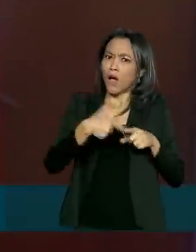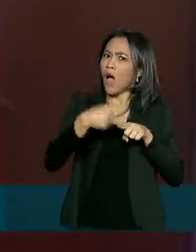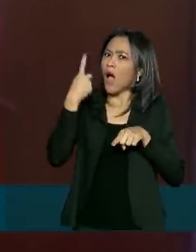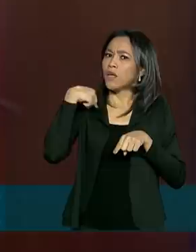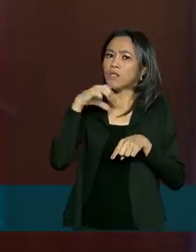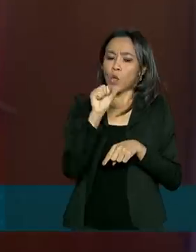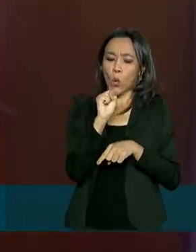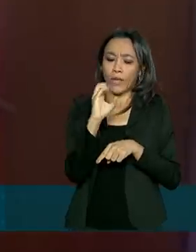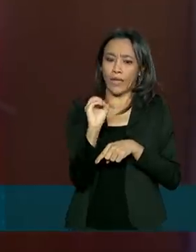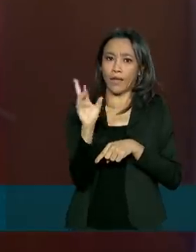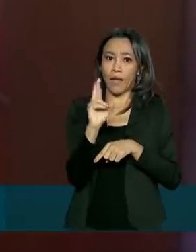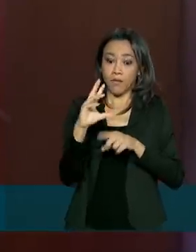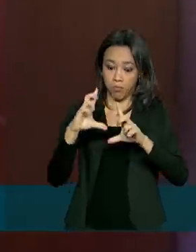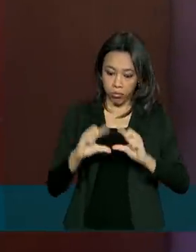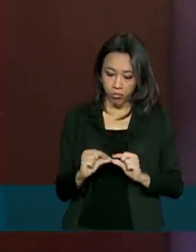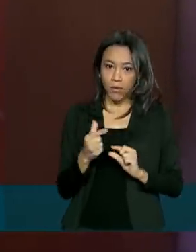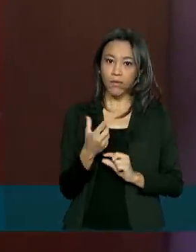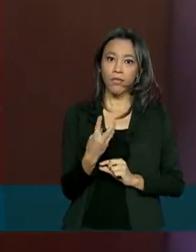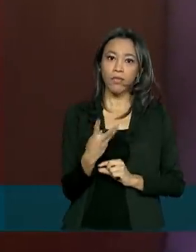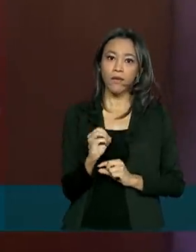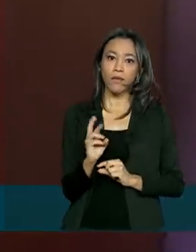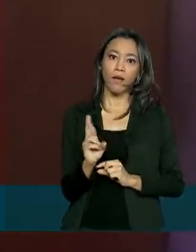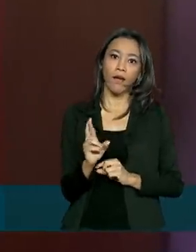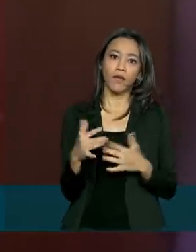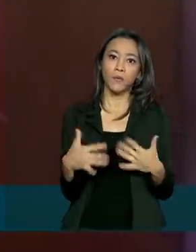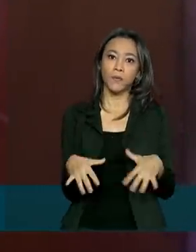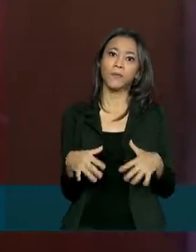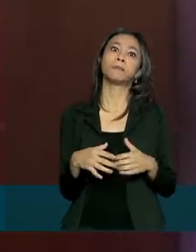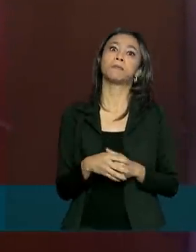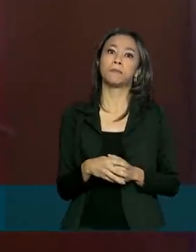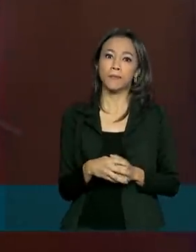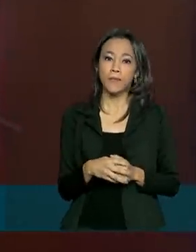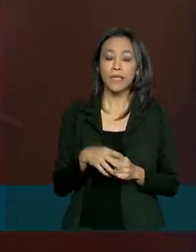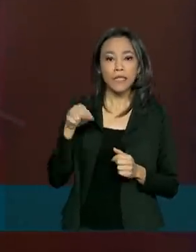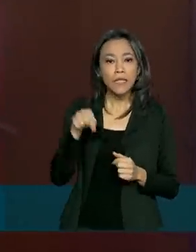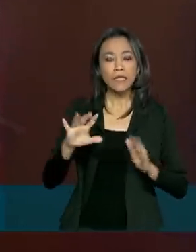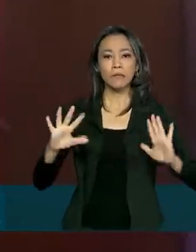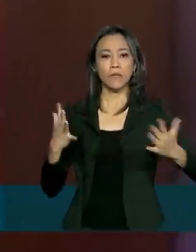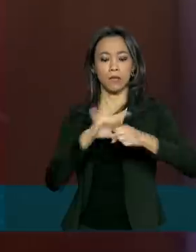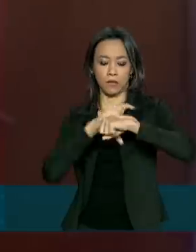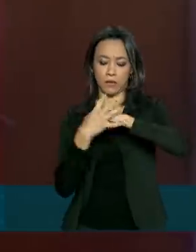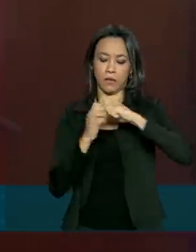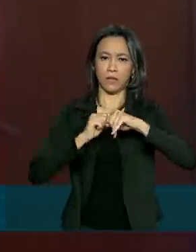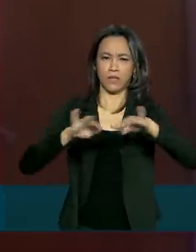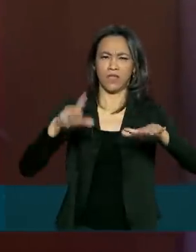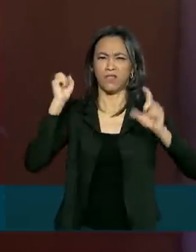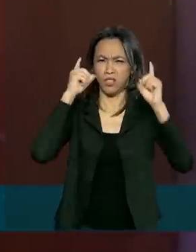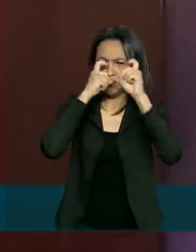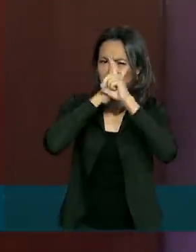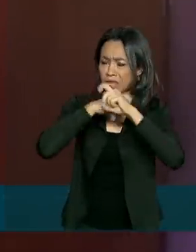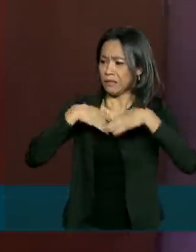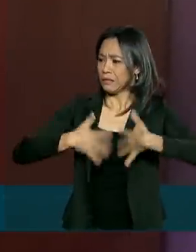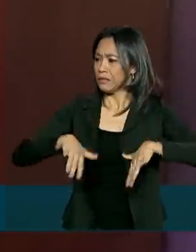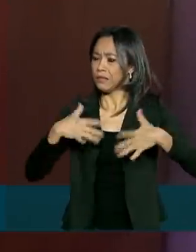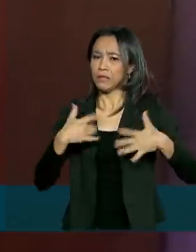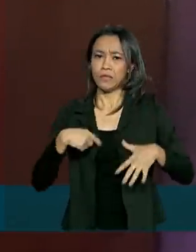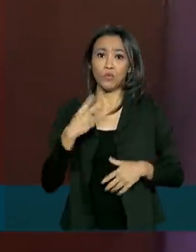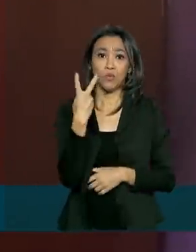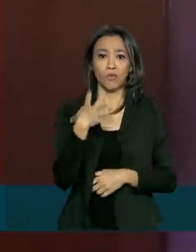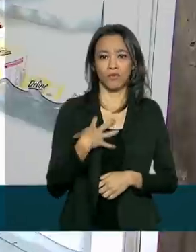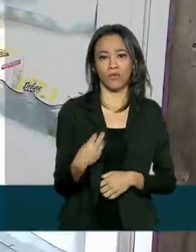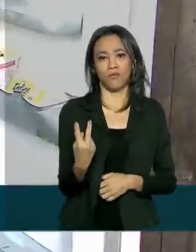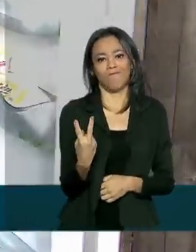reais veio 30 reais e nessa época de pandemia as coisas estavam muito difíceis, né? Eu tenho dois